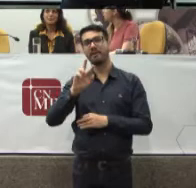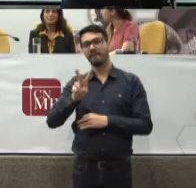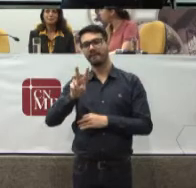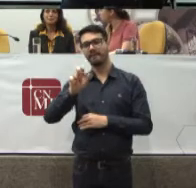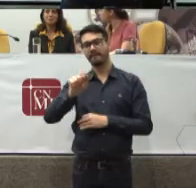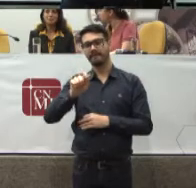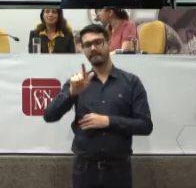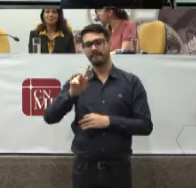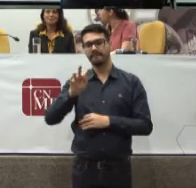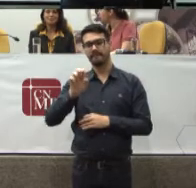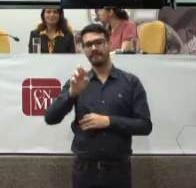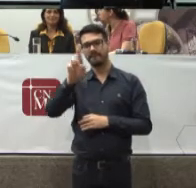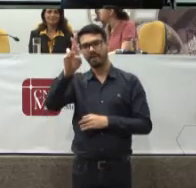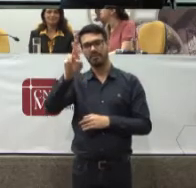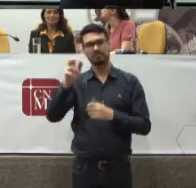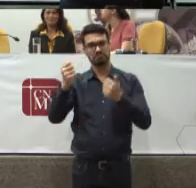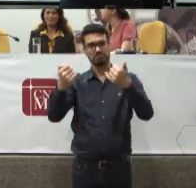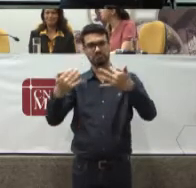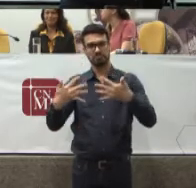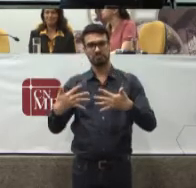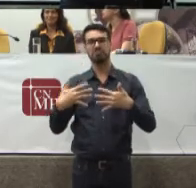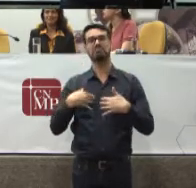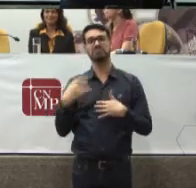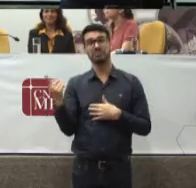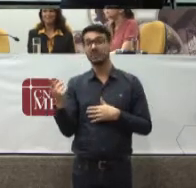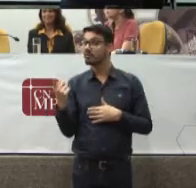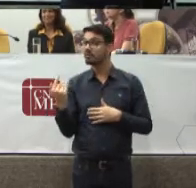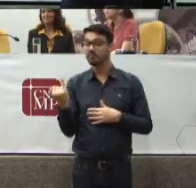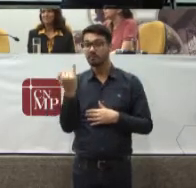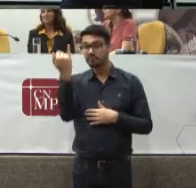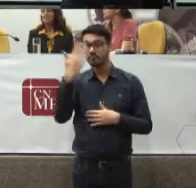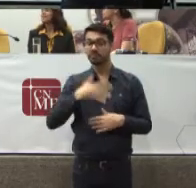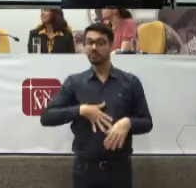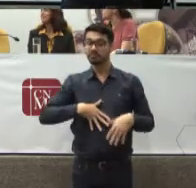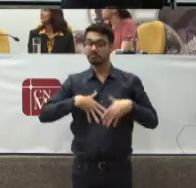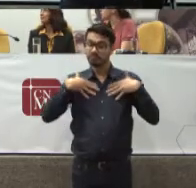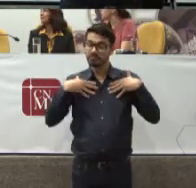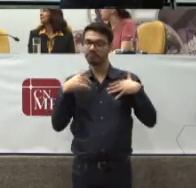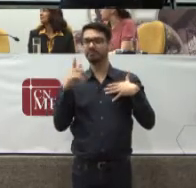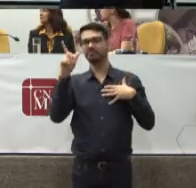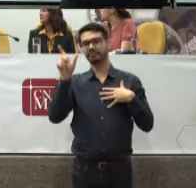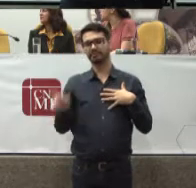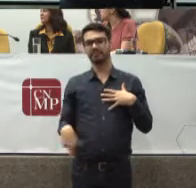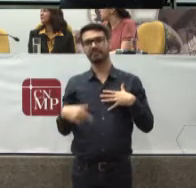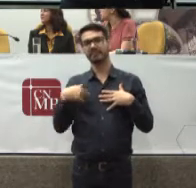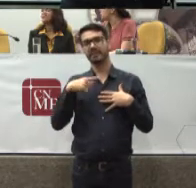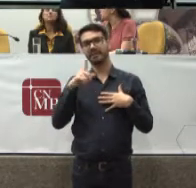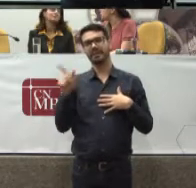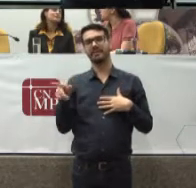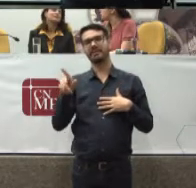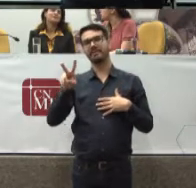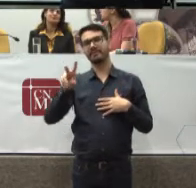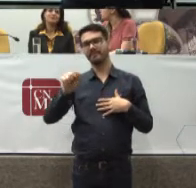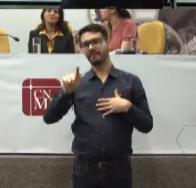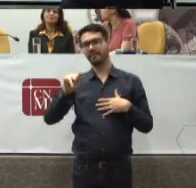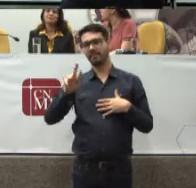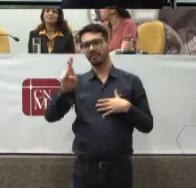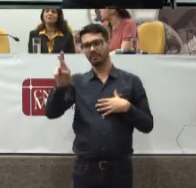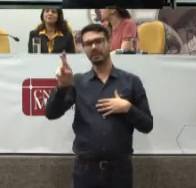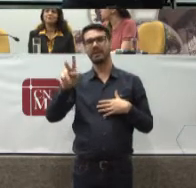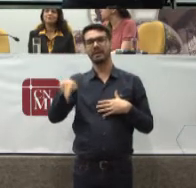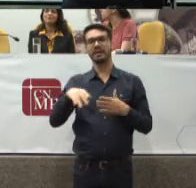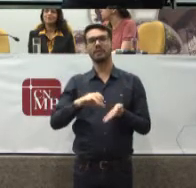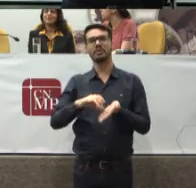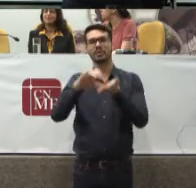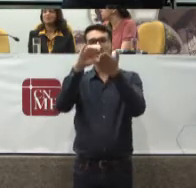fazer as considerações Fruto da sua enorme Generosidade Para com a minha pessoa Doutor Walter Schwenk Conselheiro deste Conselho